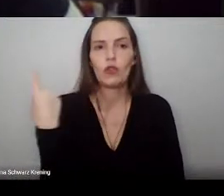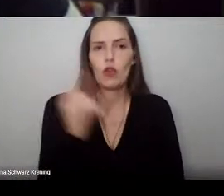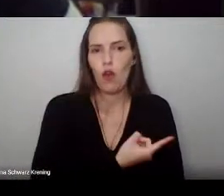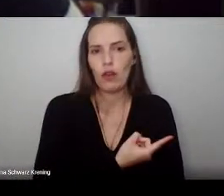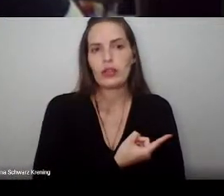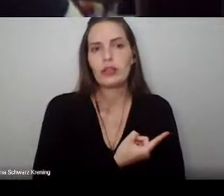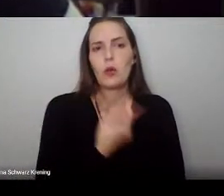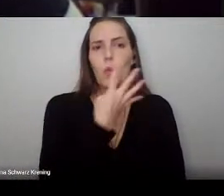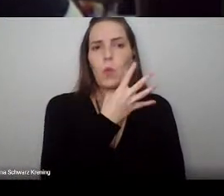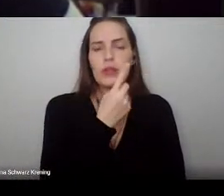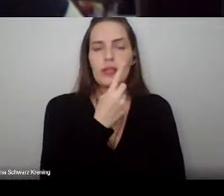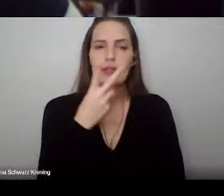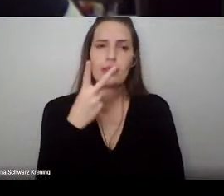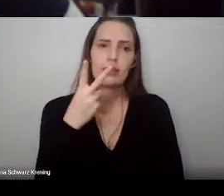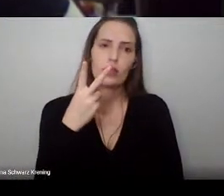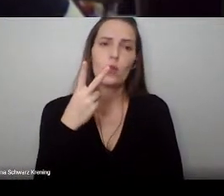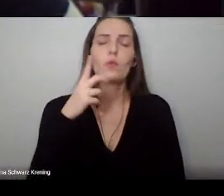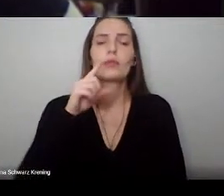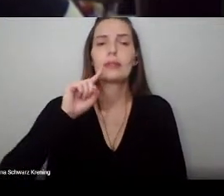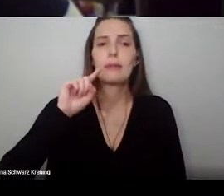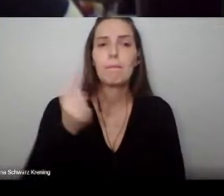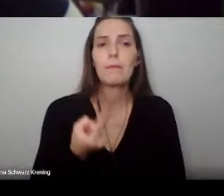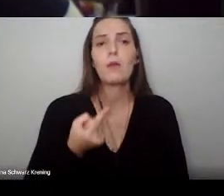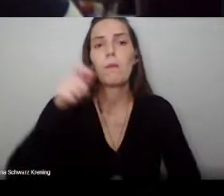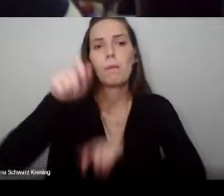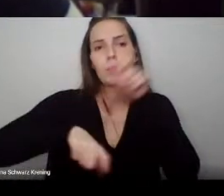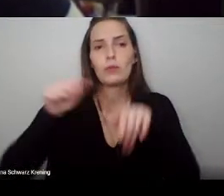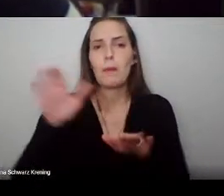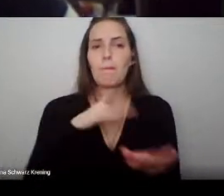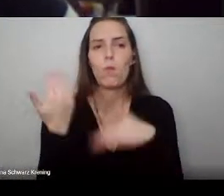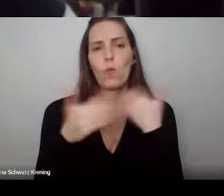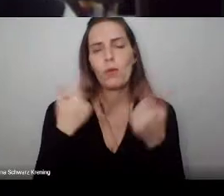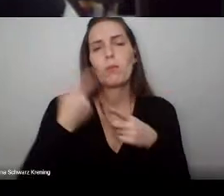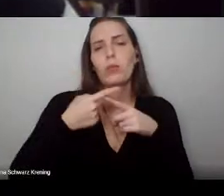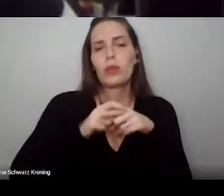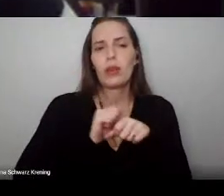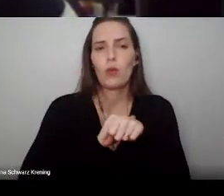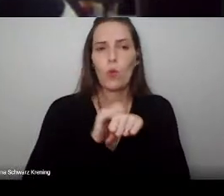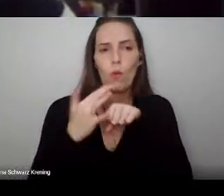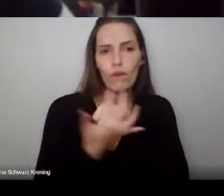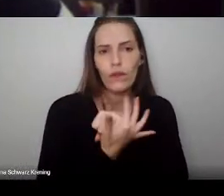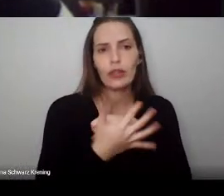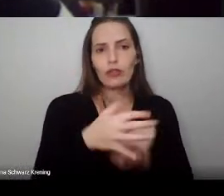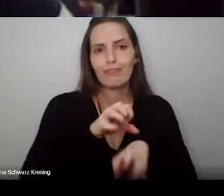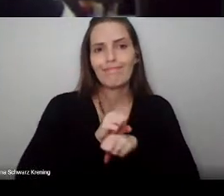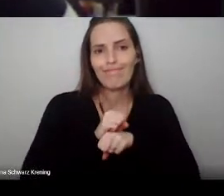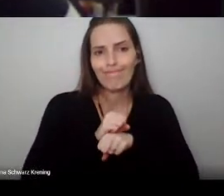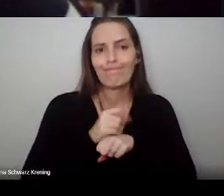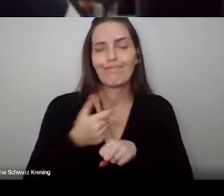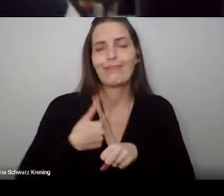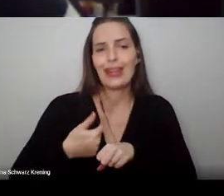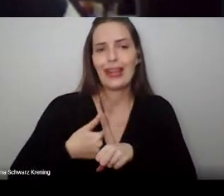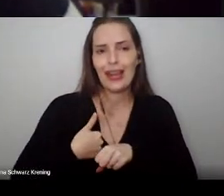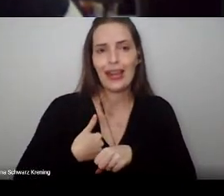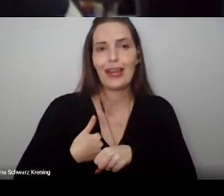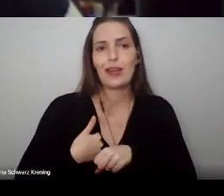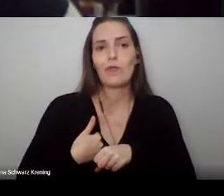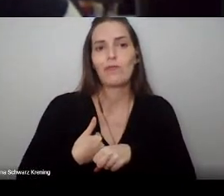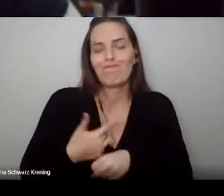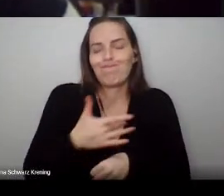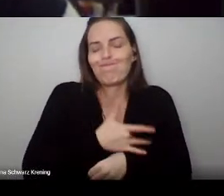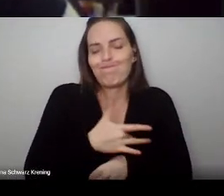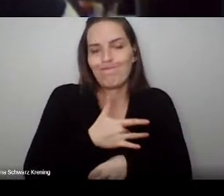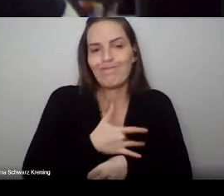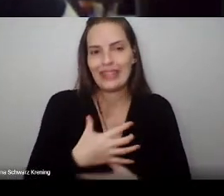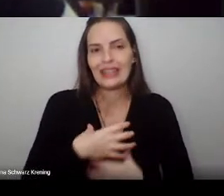412 mil vítimas de Covid-19 e com as quais eu sinceramente me solidarizo. Os